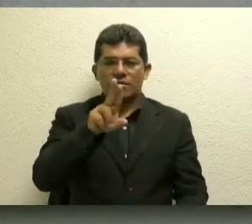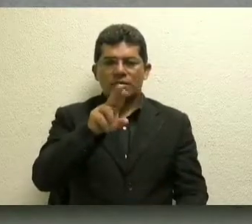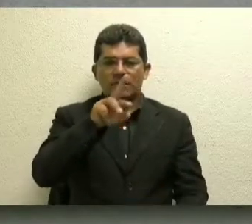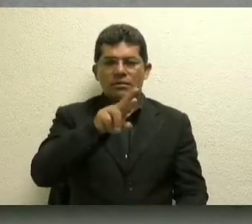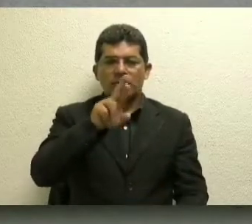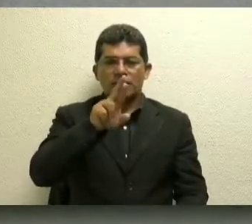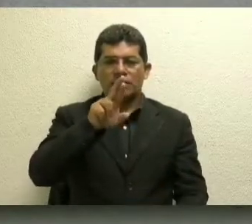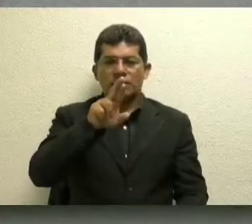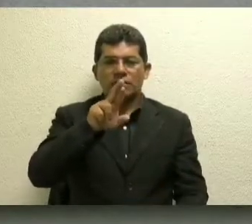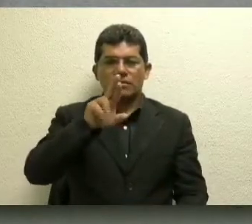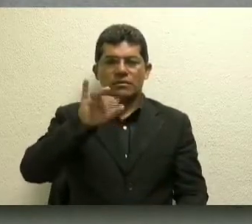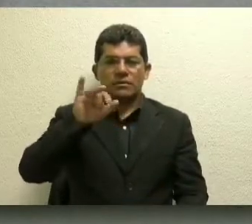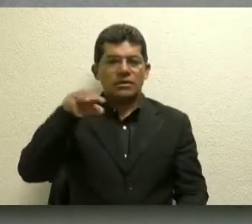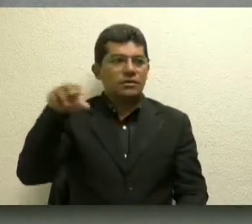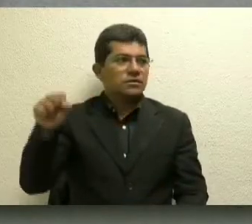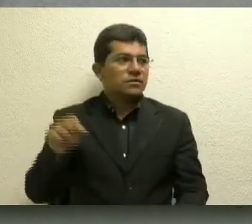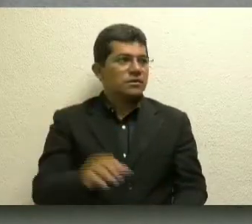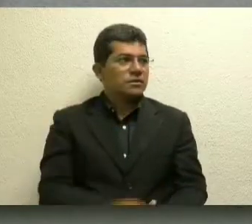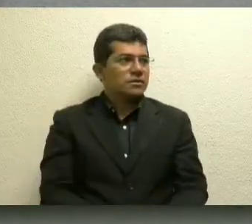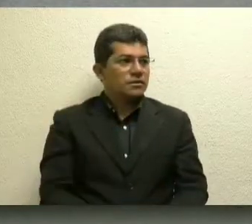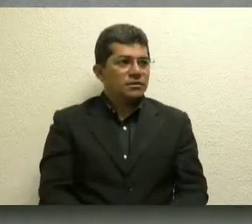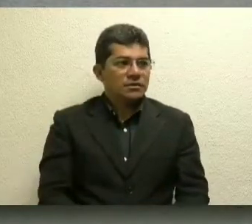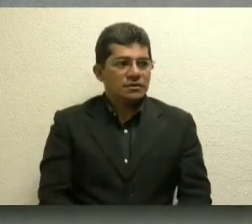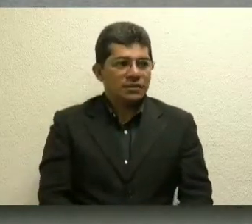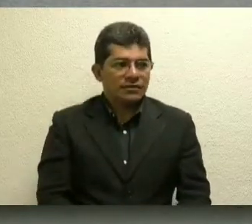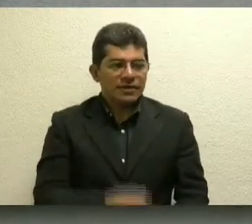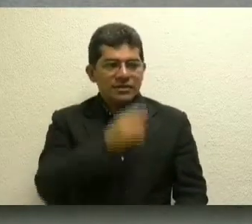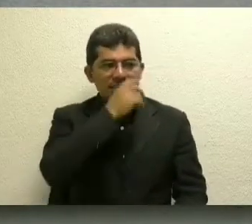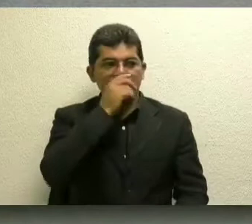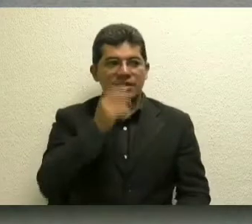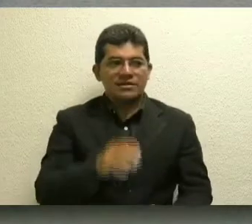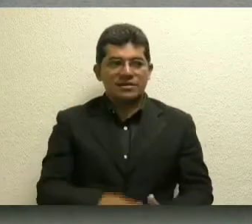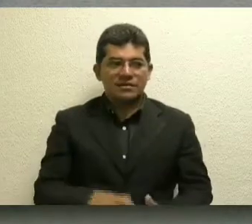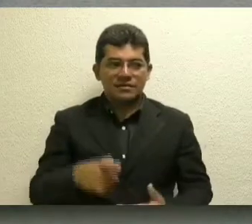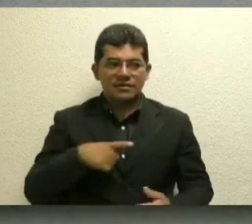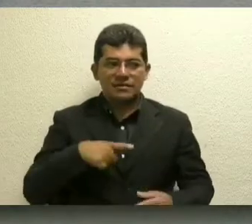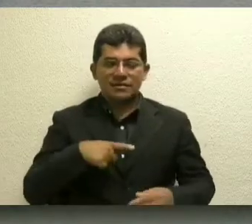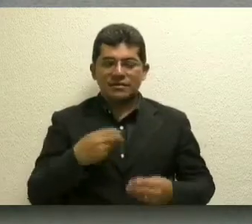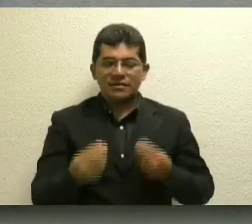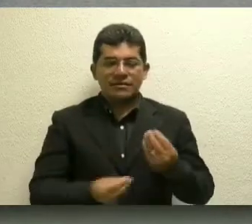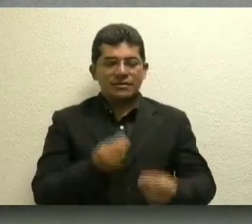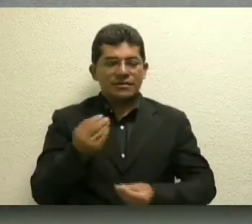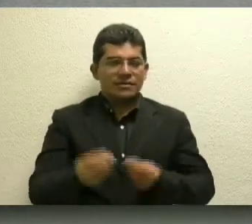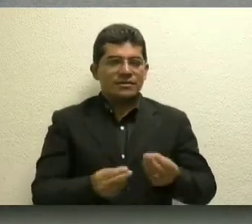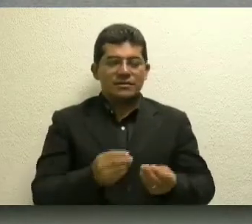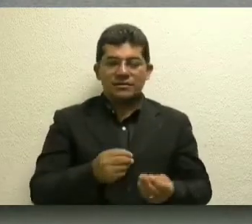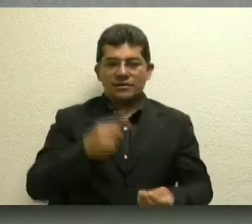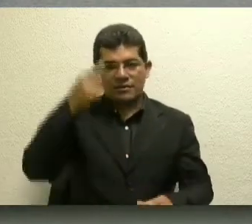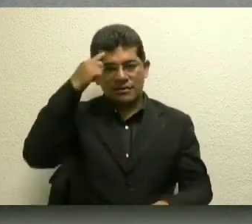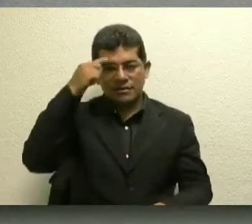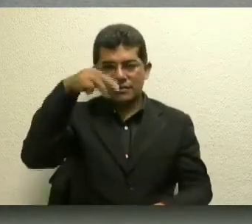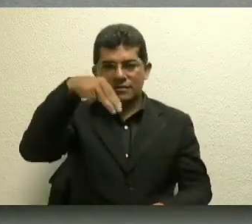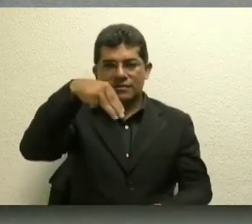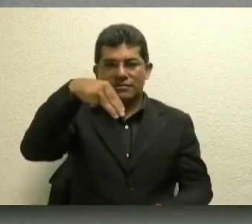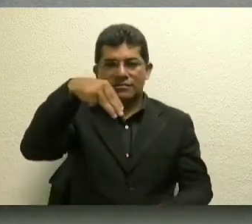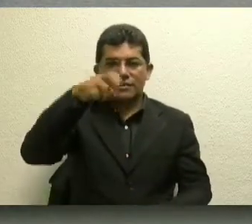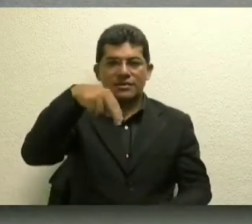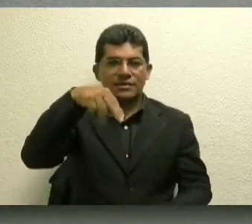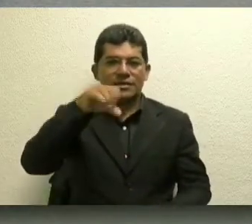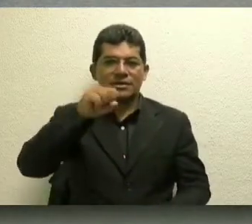ver para autoconhecimento. Que a gente vive dentro de uma atmosfera, o planeta Terra não tem troca